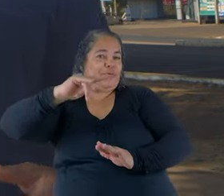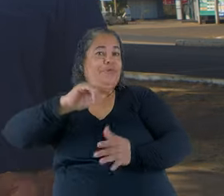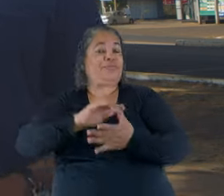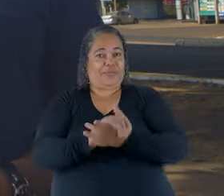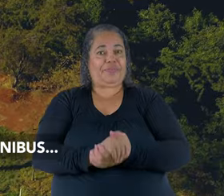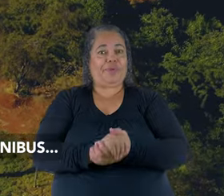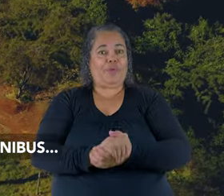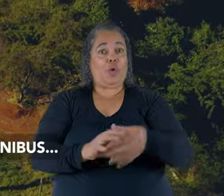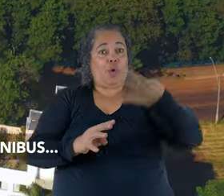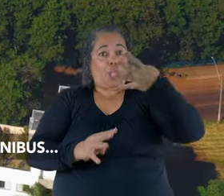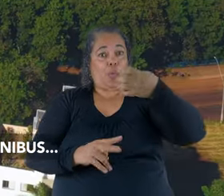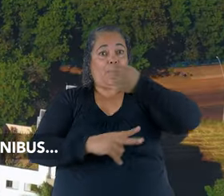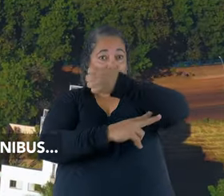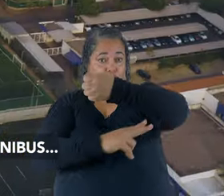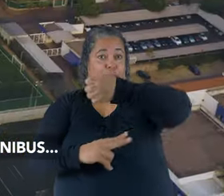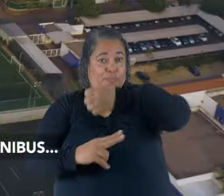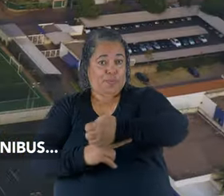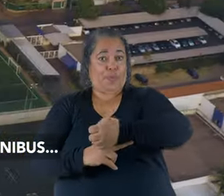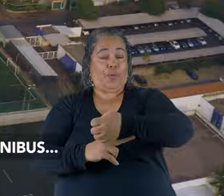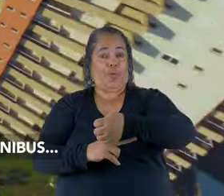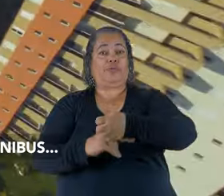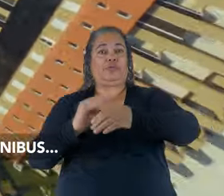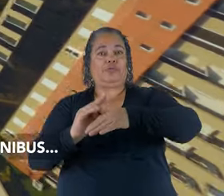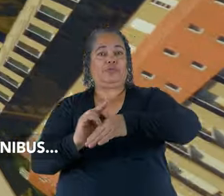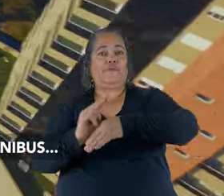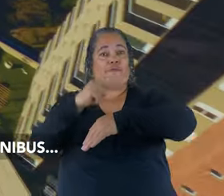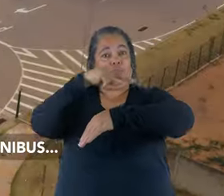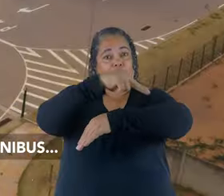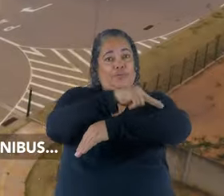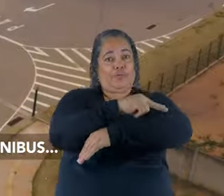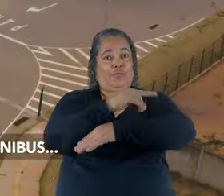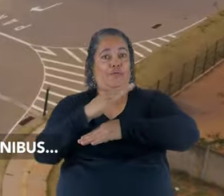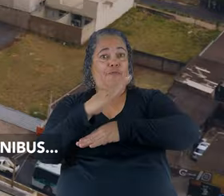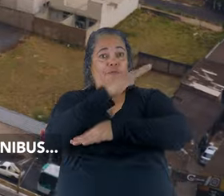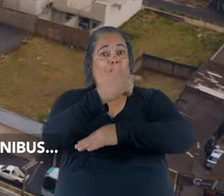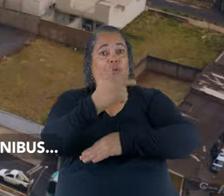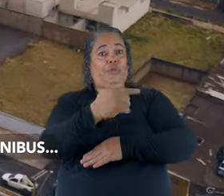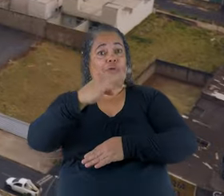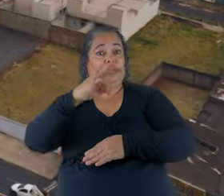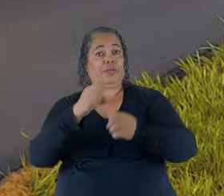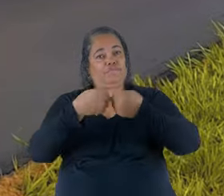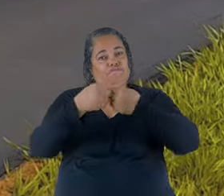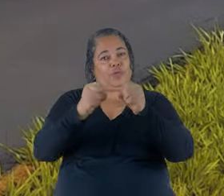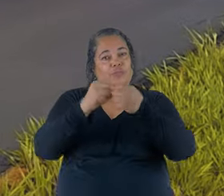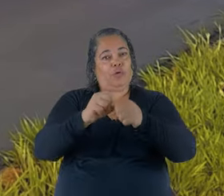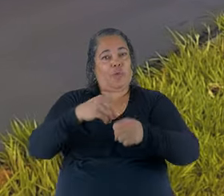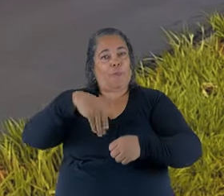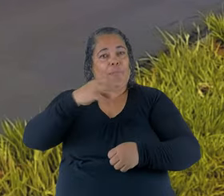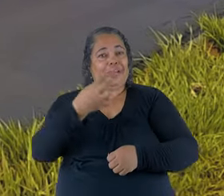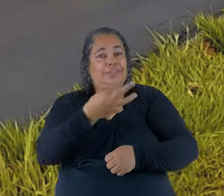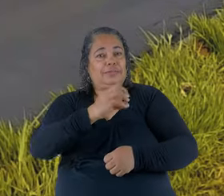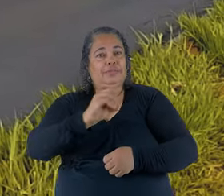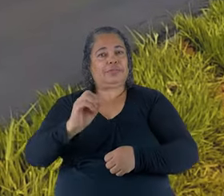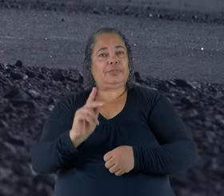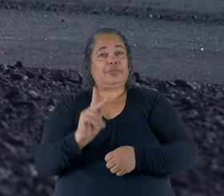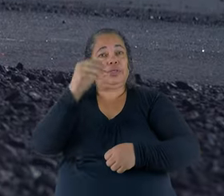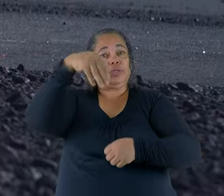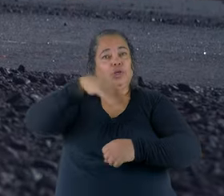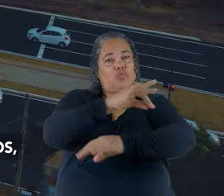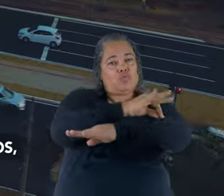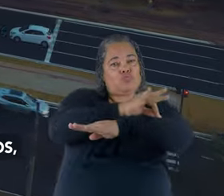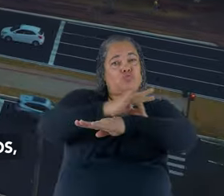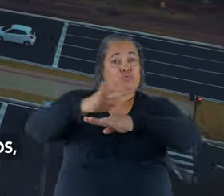Mostra aí, Duraninho. Foram quatro pontes, viadutos, um elevado, dois terminais de ônibus e mais de 300 quilômetros de ruas